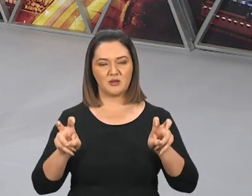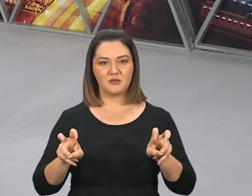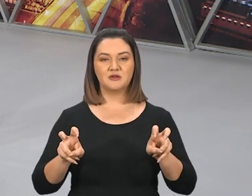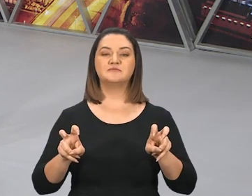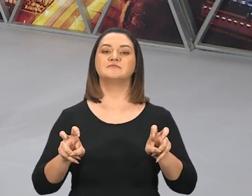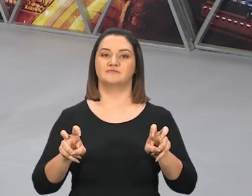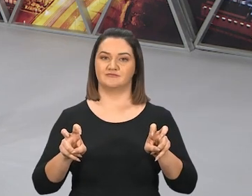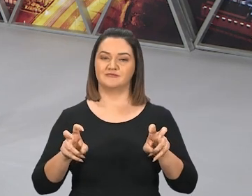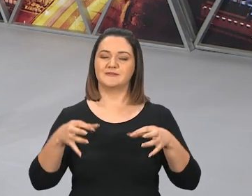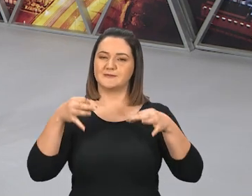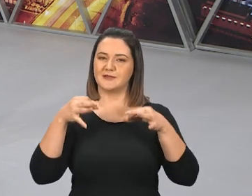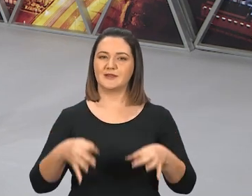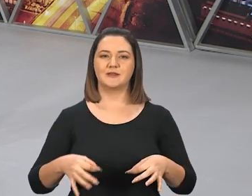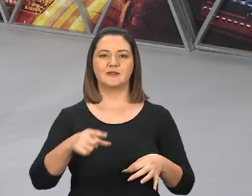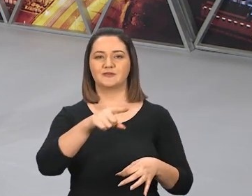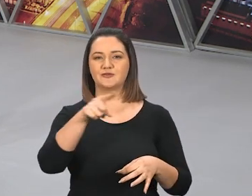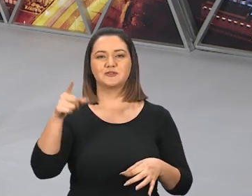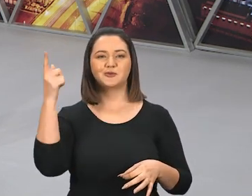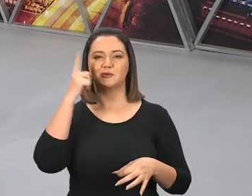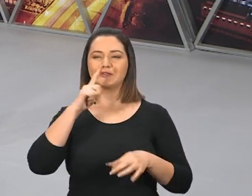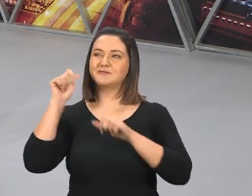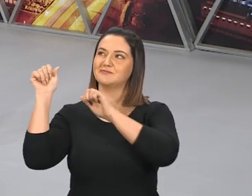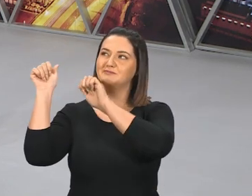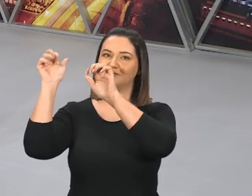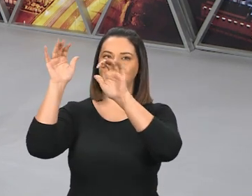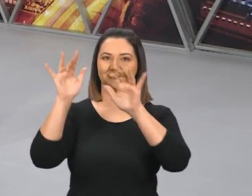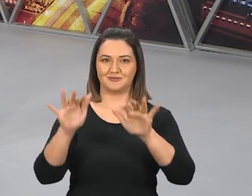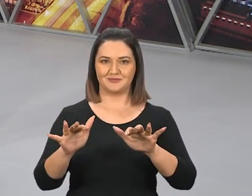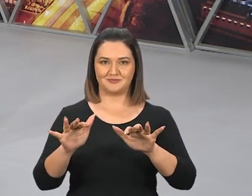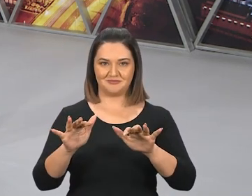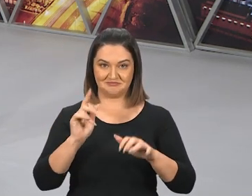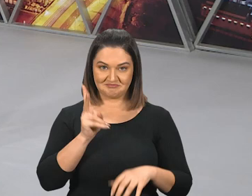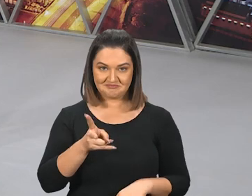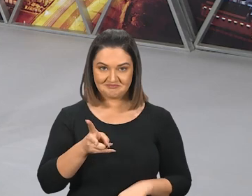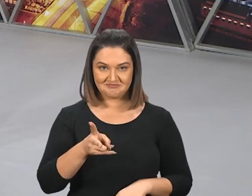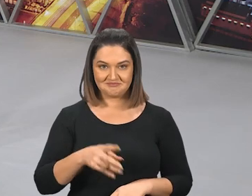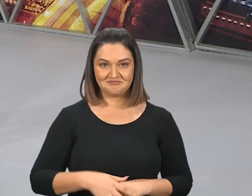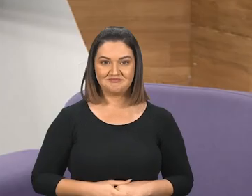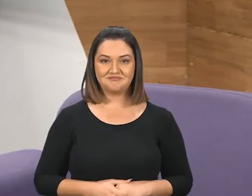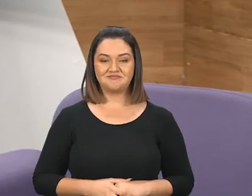programa, e com certeza estamos sendo todos abençoados, não é mesmo?